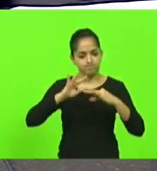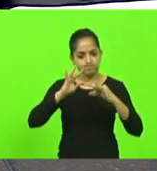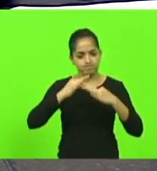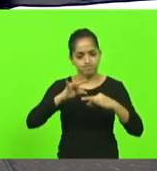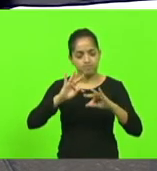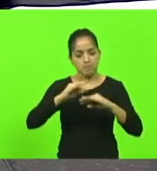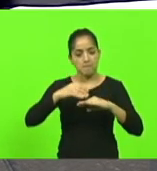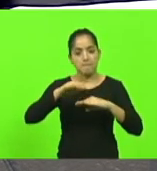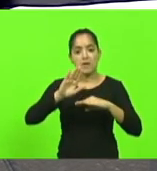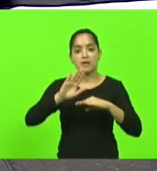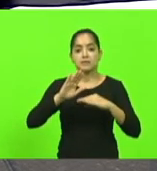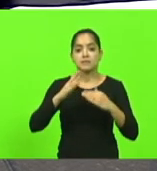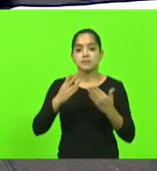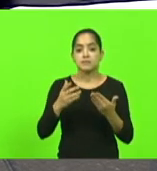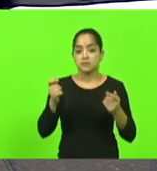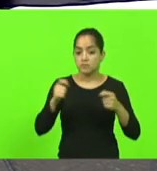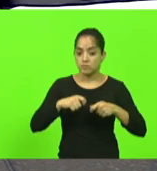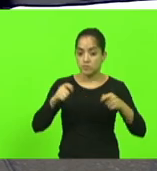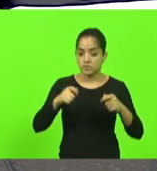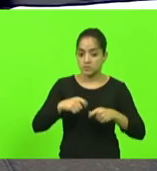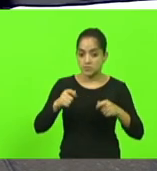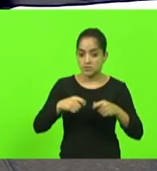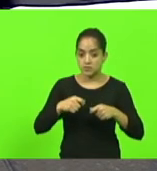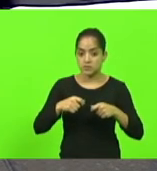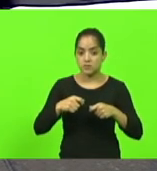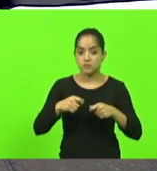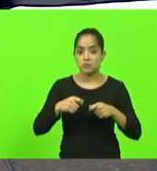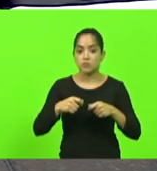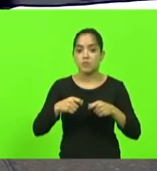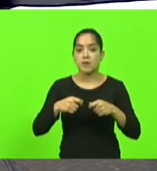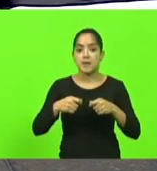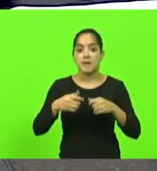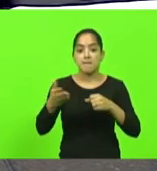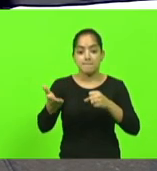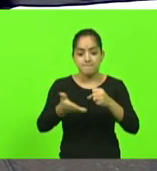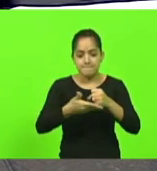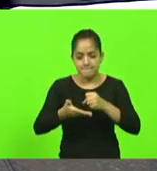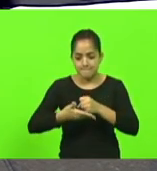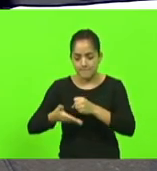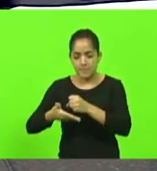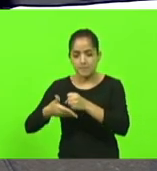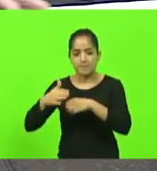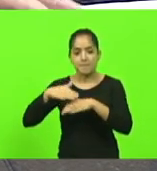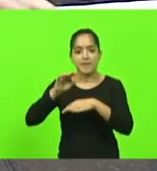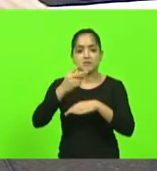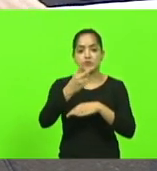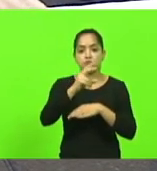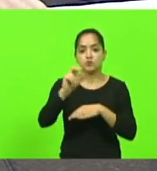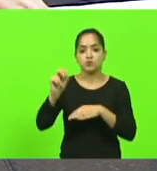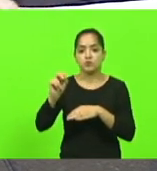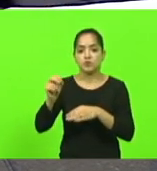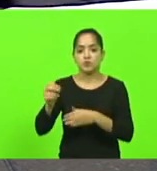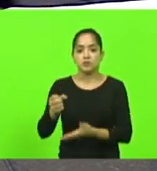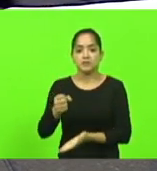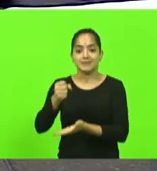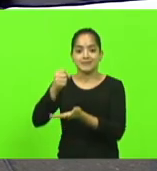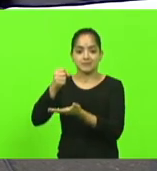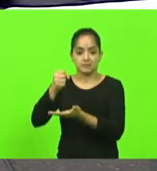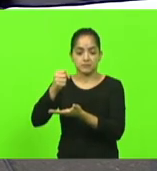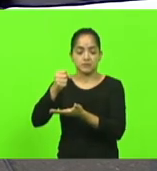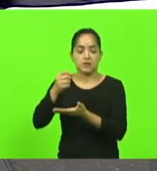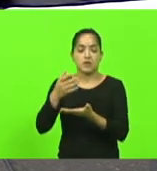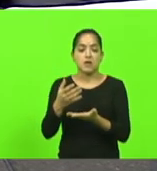com a possibilidade de colher até mais de 200 sacas por hectare o ano passado